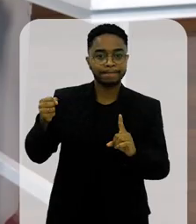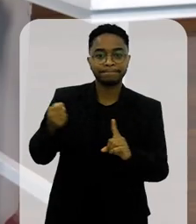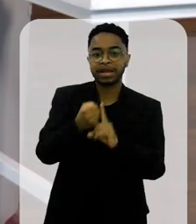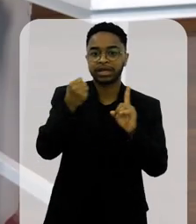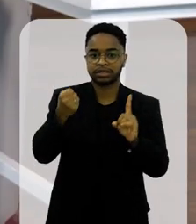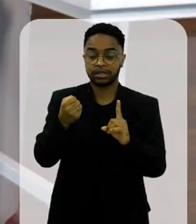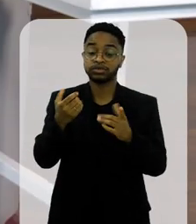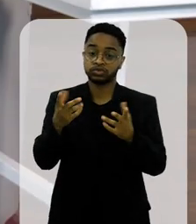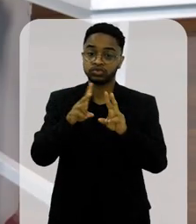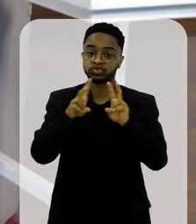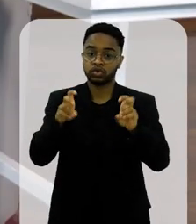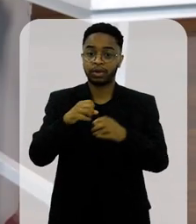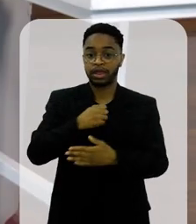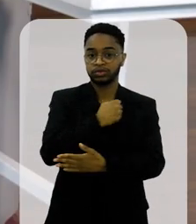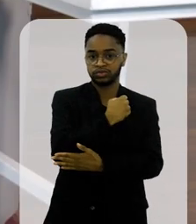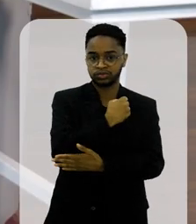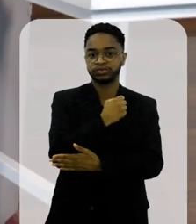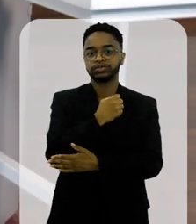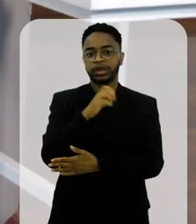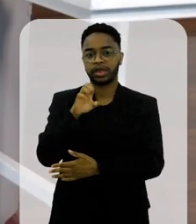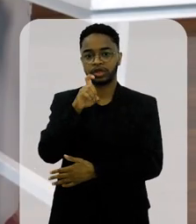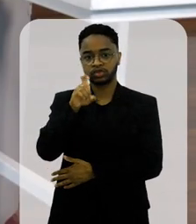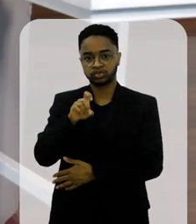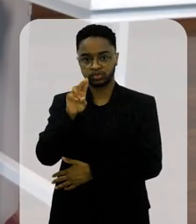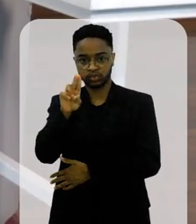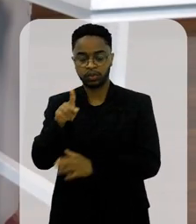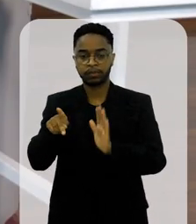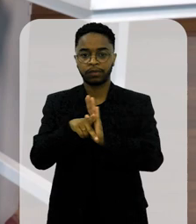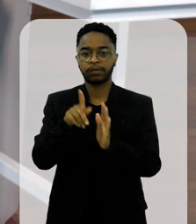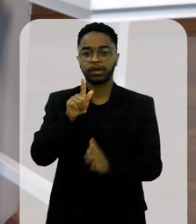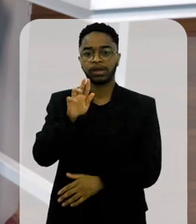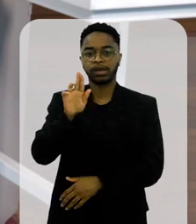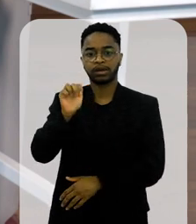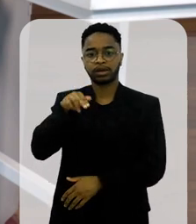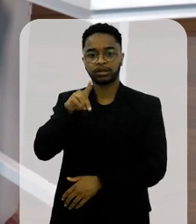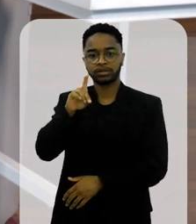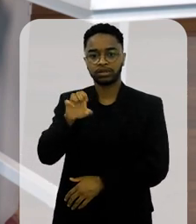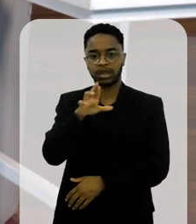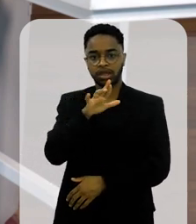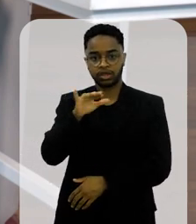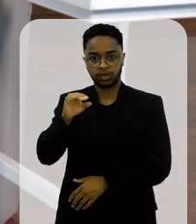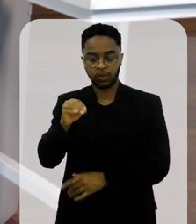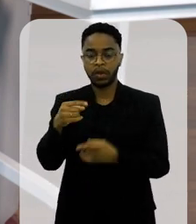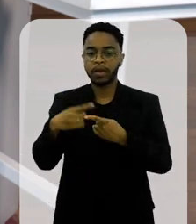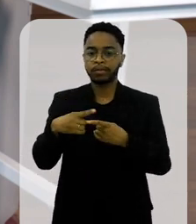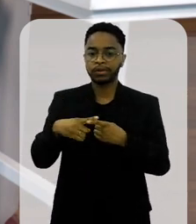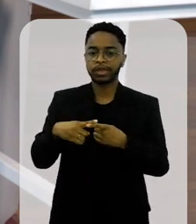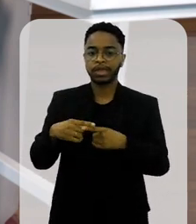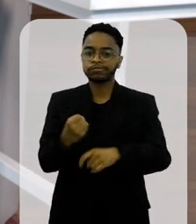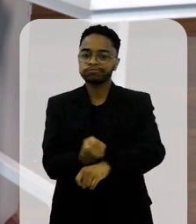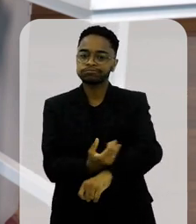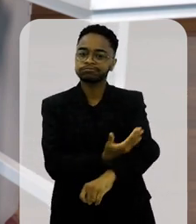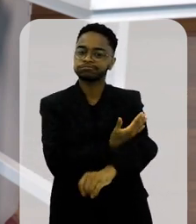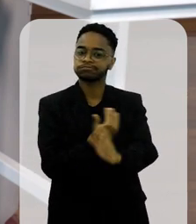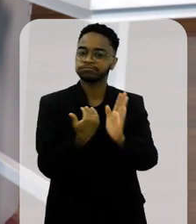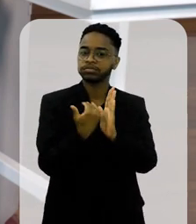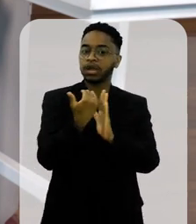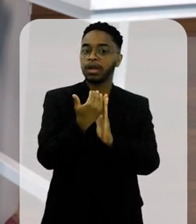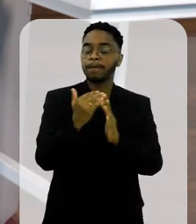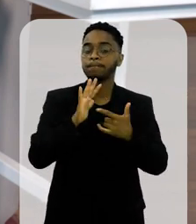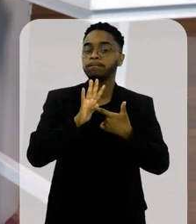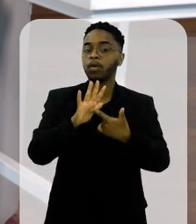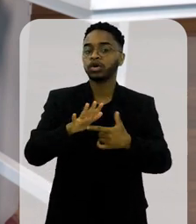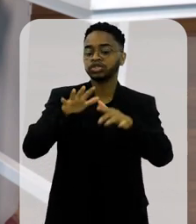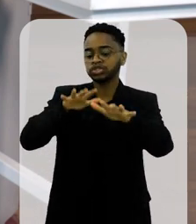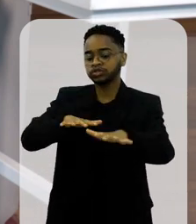perguntar isso, o nome do enredo e o enredo. É, é o enredo sobre Exu da Grande Rio, que é um enredo que ele é arrebatador e isso é que